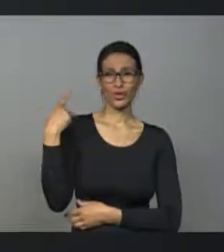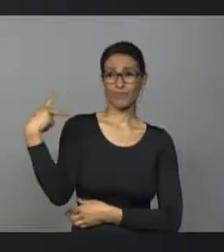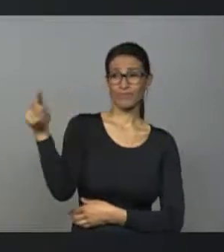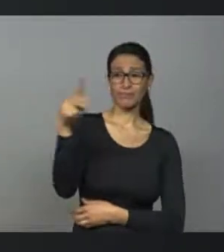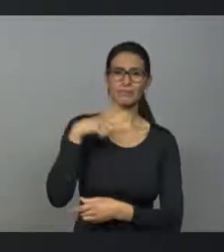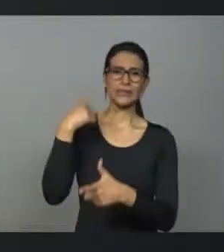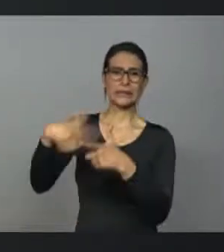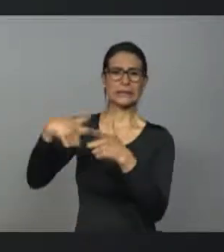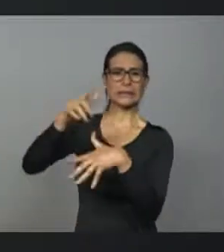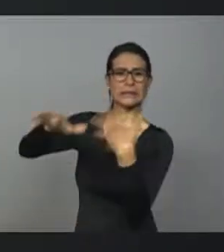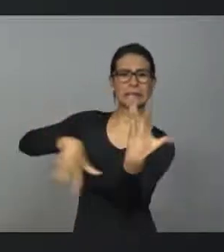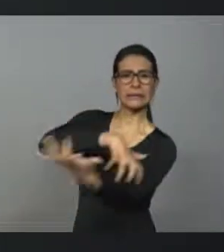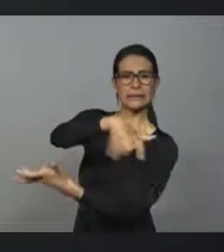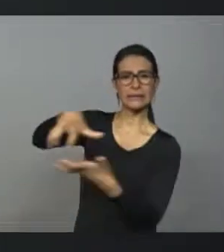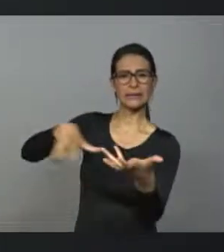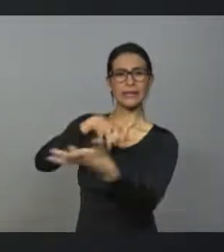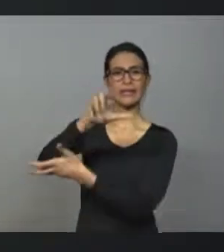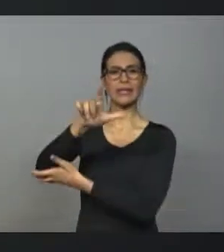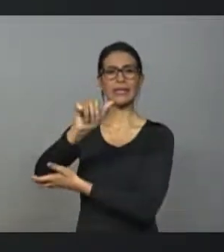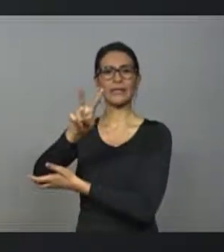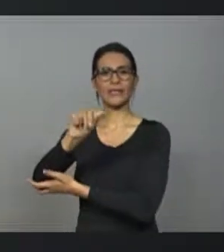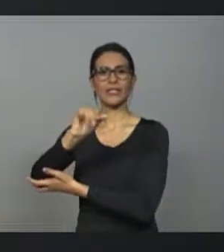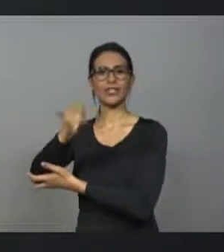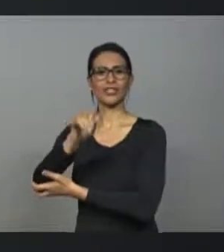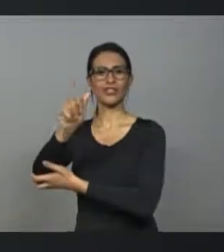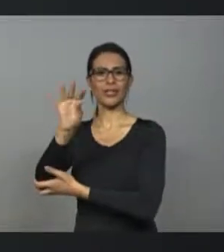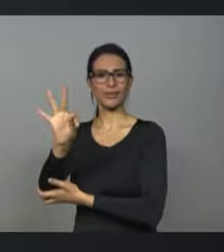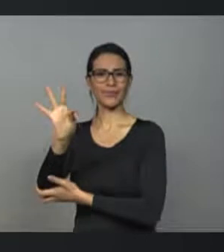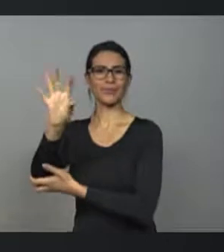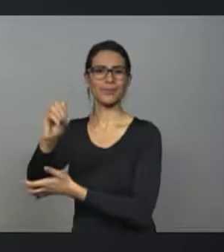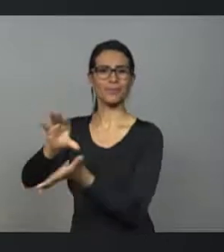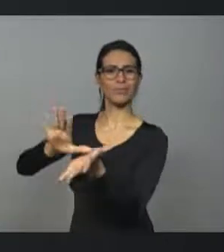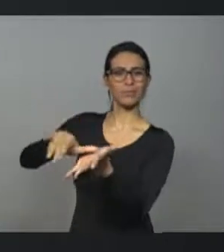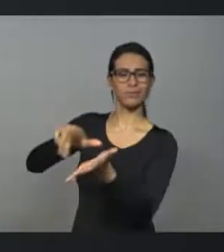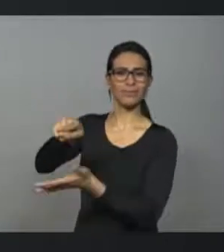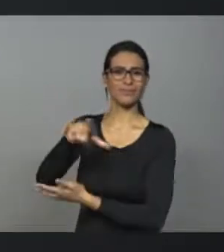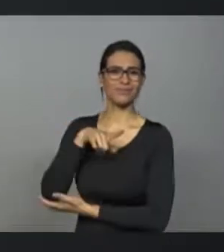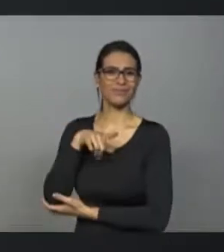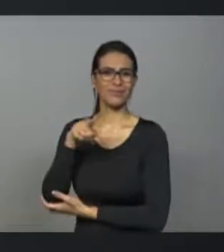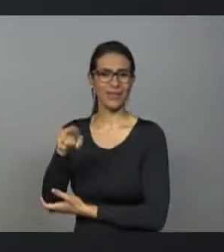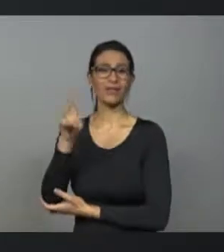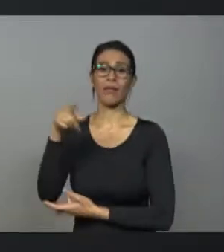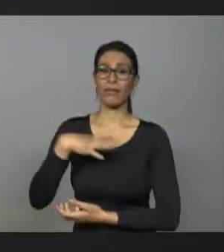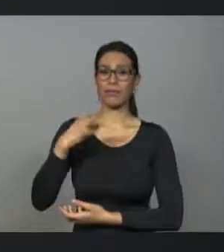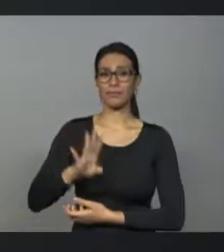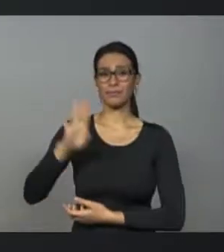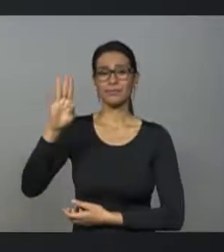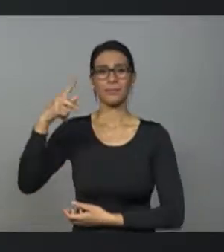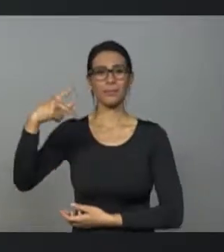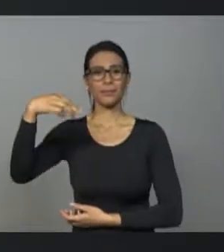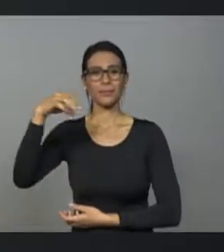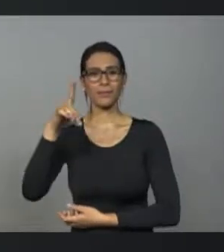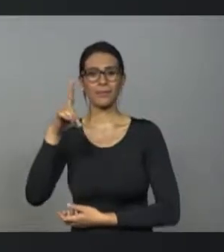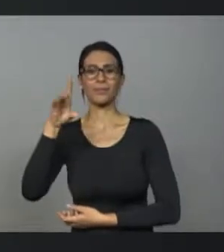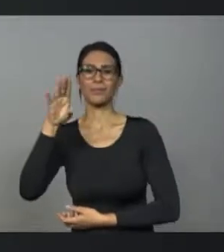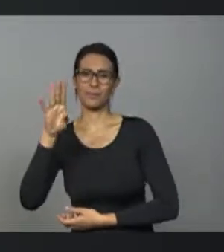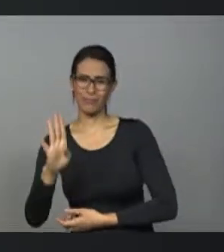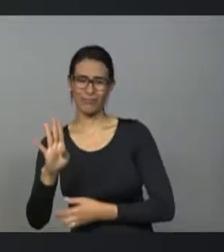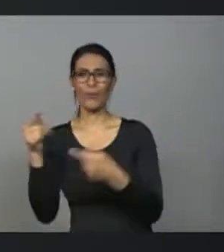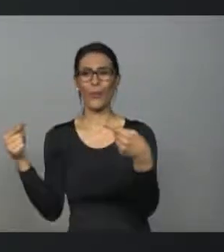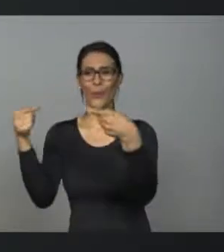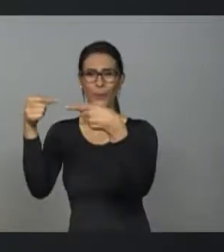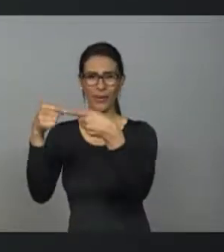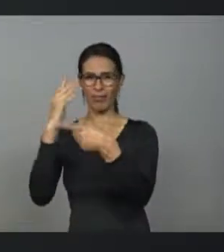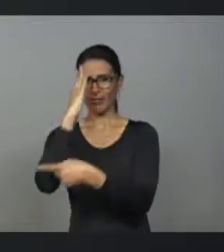Lava Jato, os três partidos mais característicos da velha política. O candidato do PMDB, de Michel Temer, o